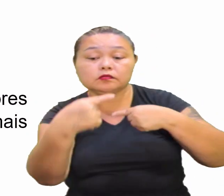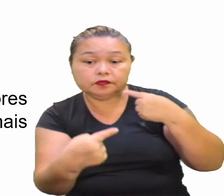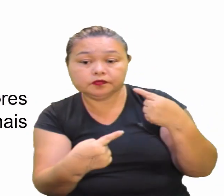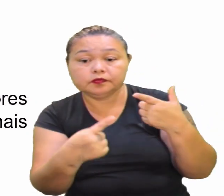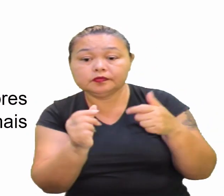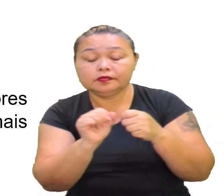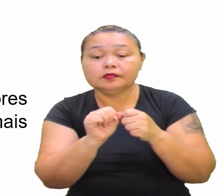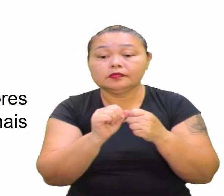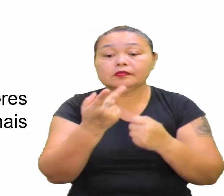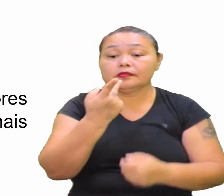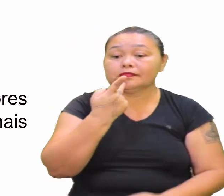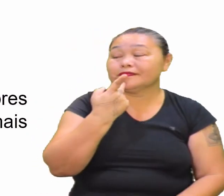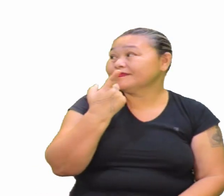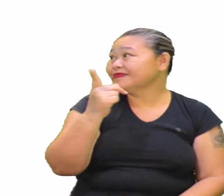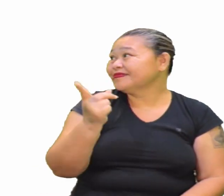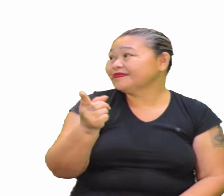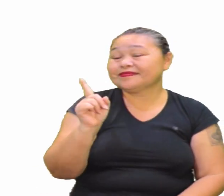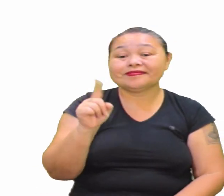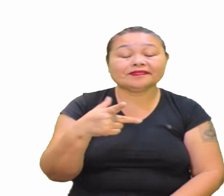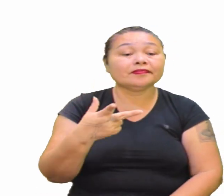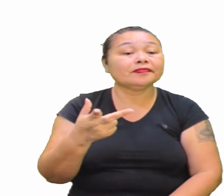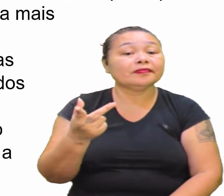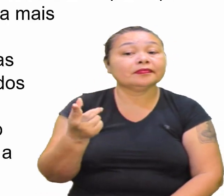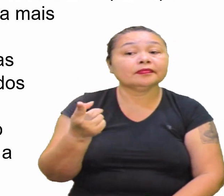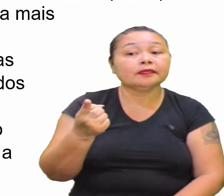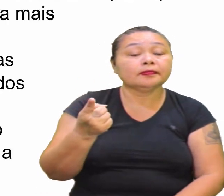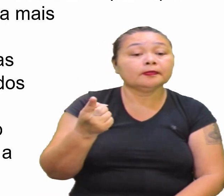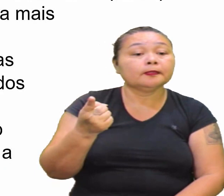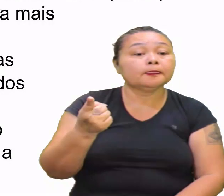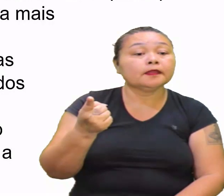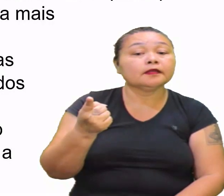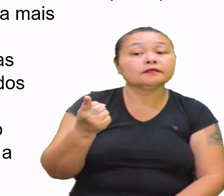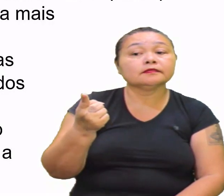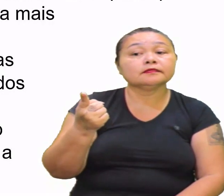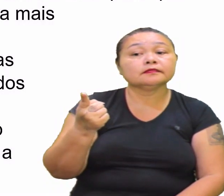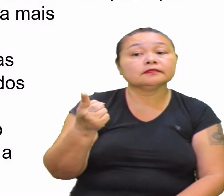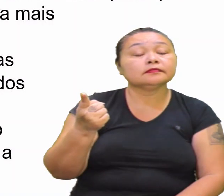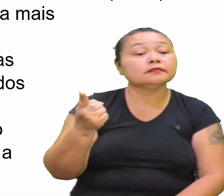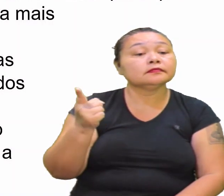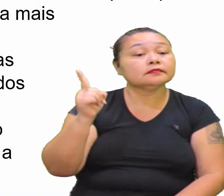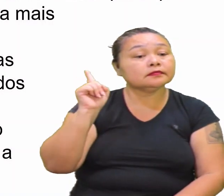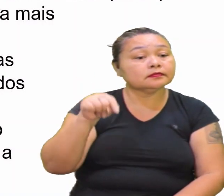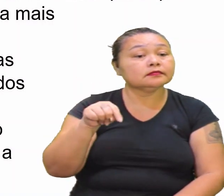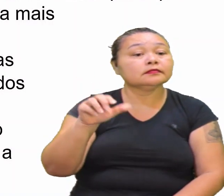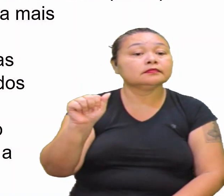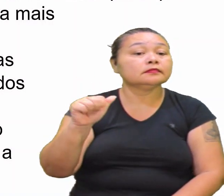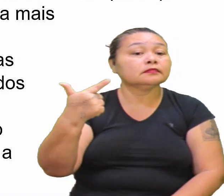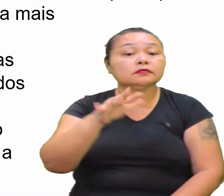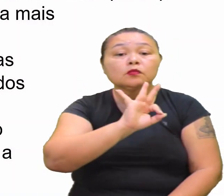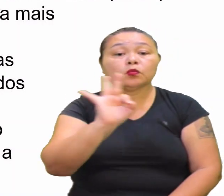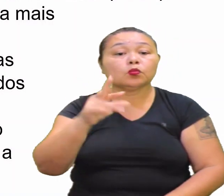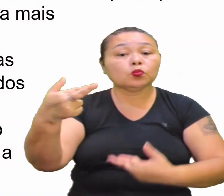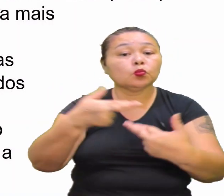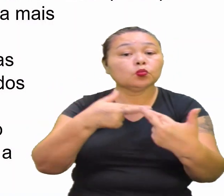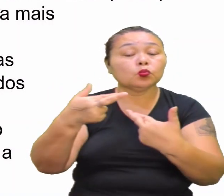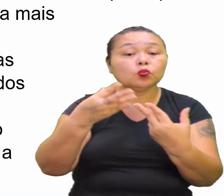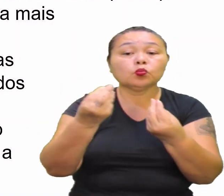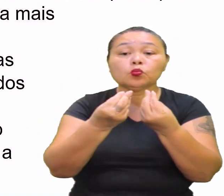gente vai ver A gente já vai falar Eu já estou quase falando Mas não quero falar Mas vamos lá Vamos analisar aqui A letra A é o seguinte Não há nenhuma